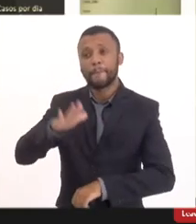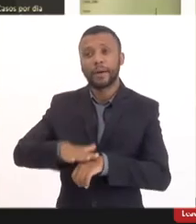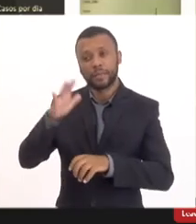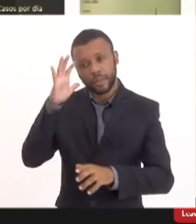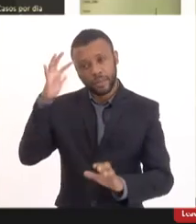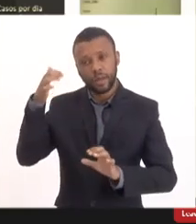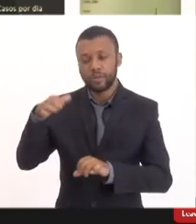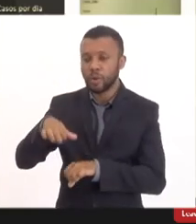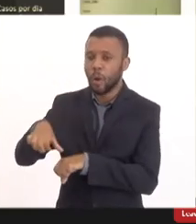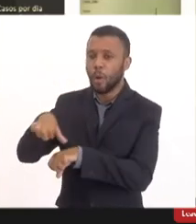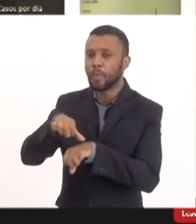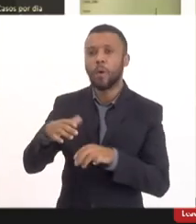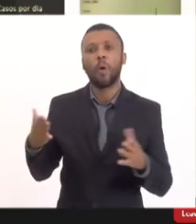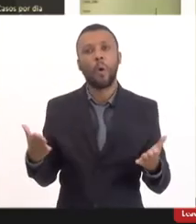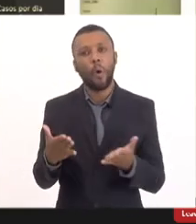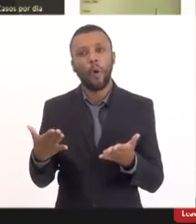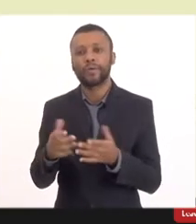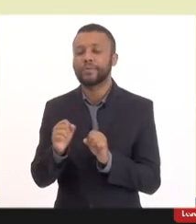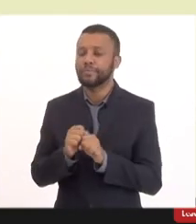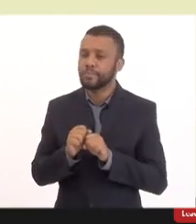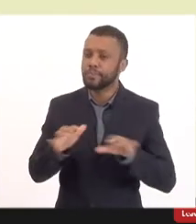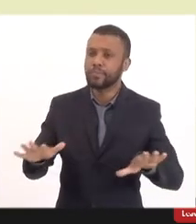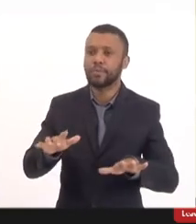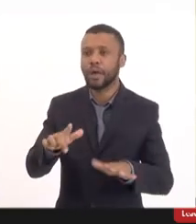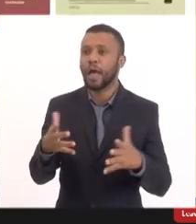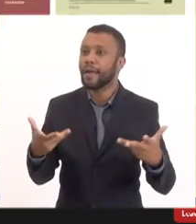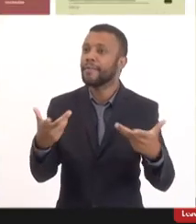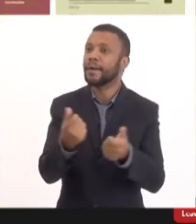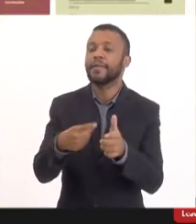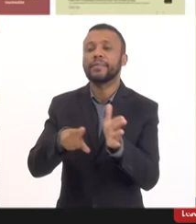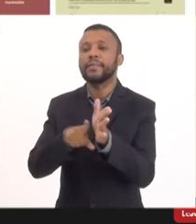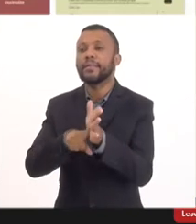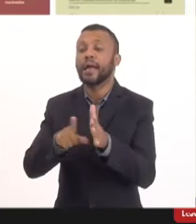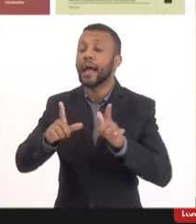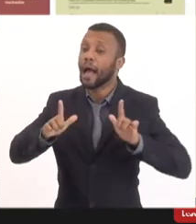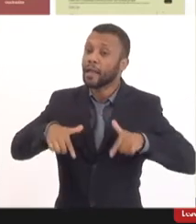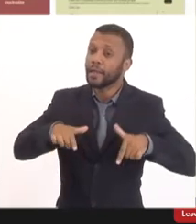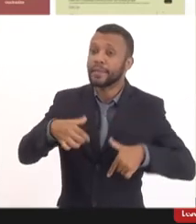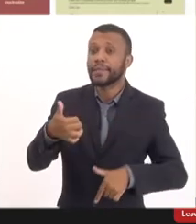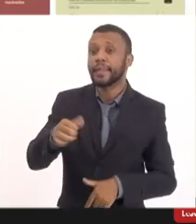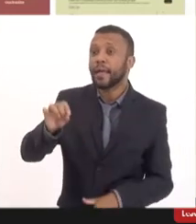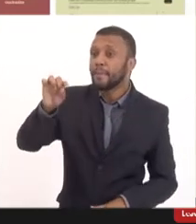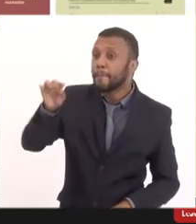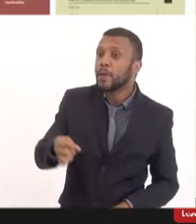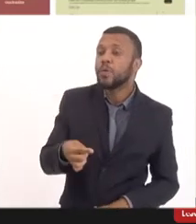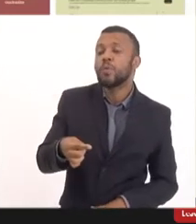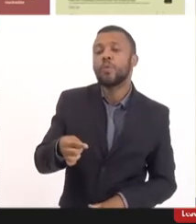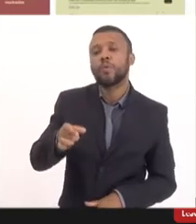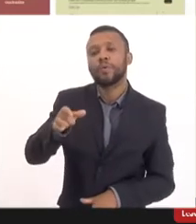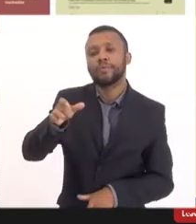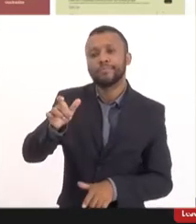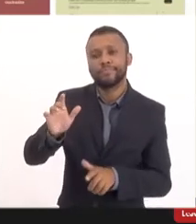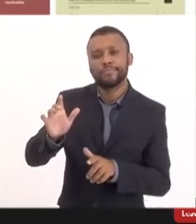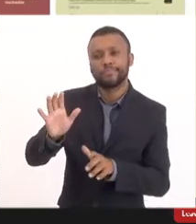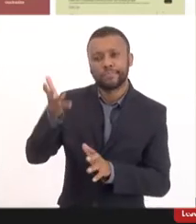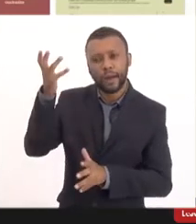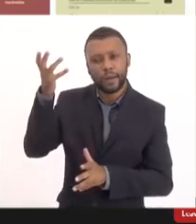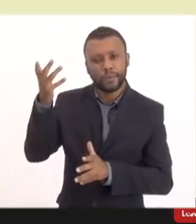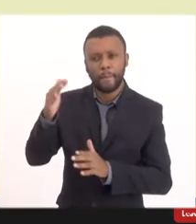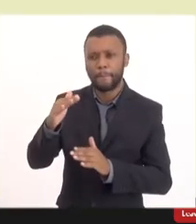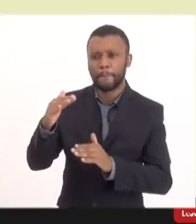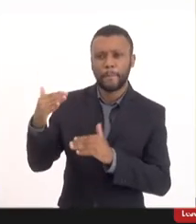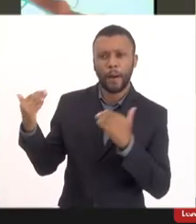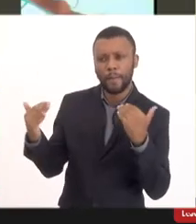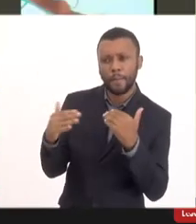Omicron hoje disparado isso é eficácia negativa olha Israel 10 mil casos já tomou 4 doses até onde isso vai parar